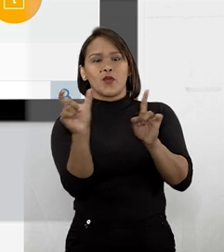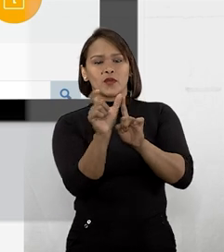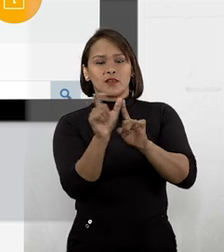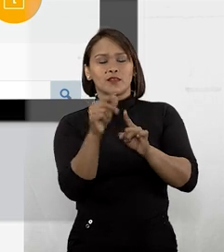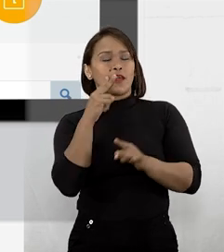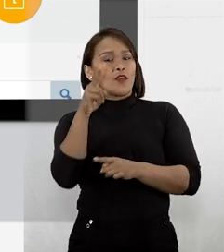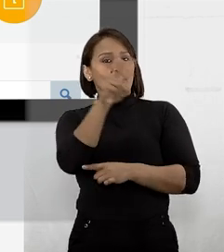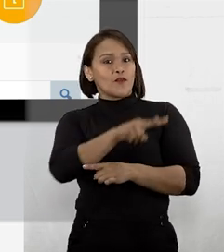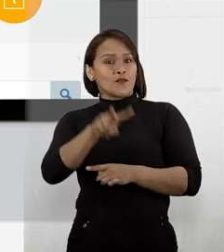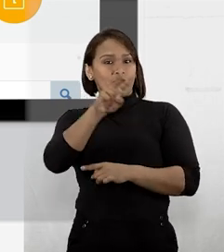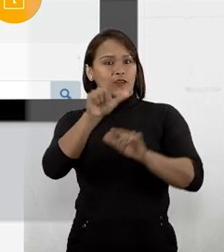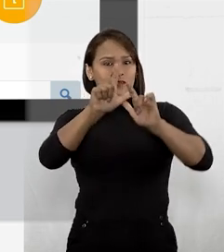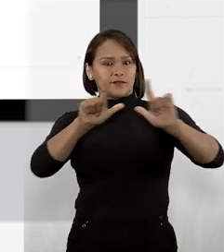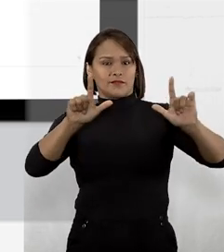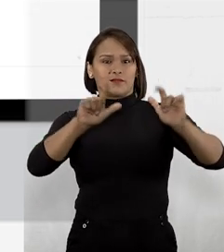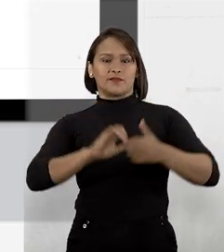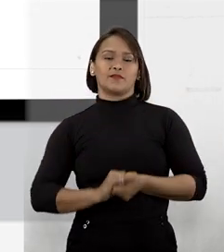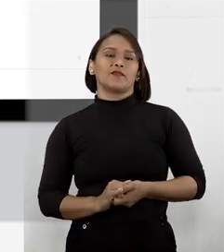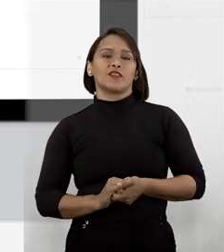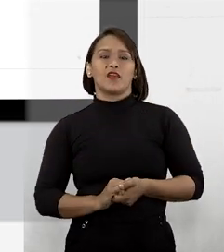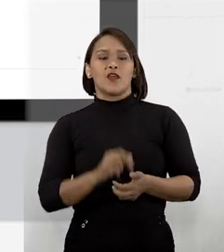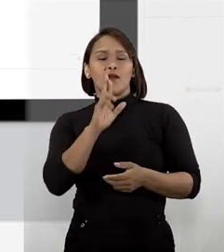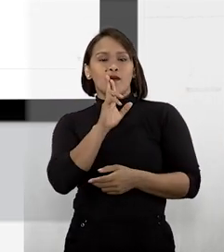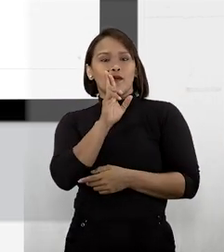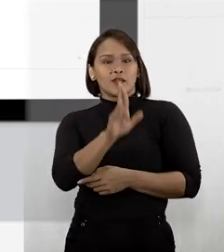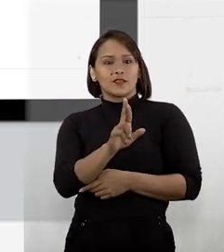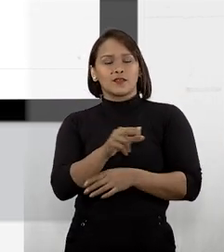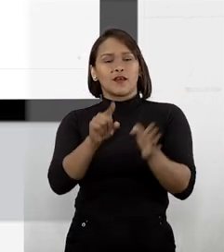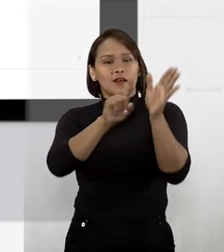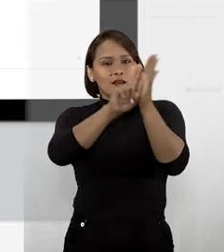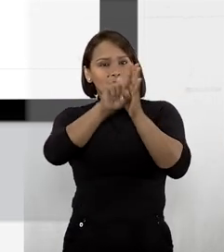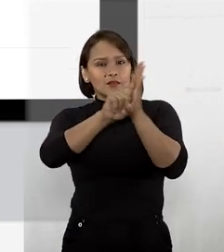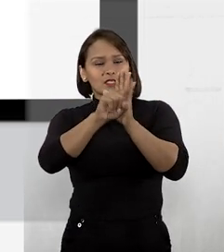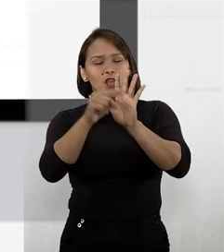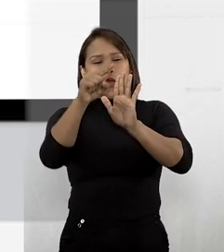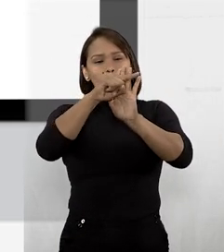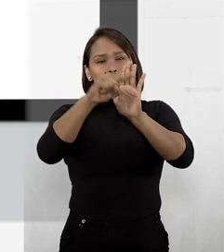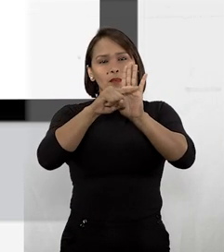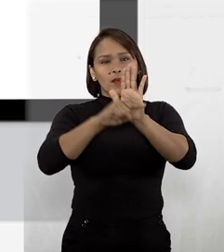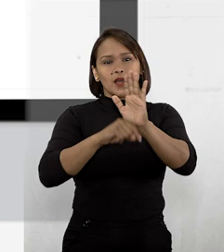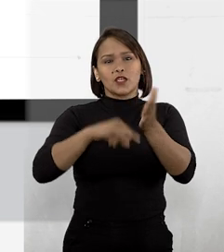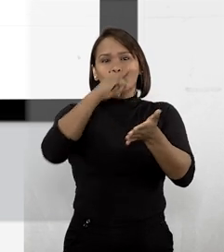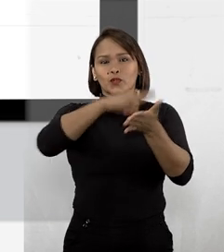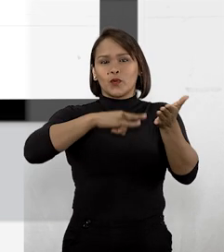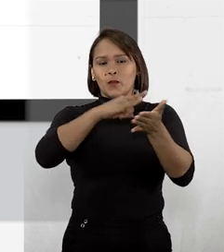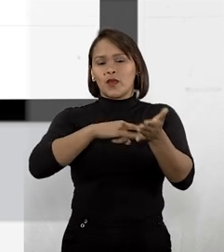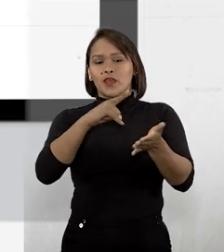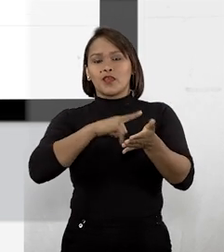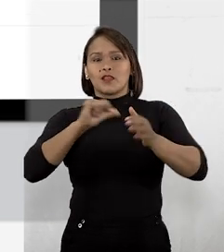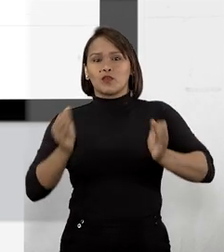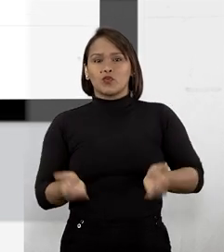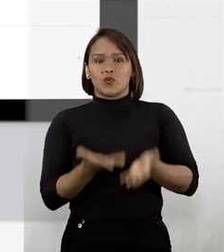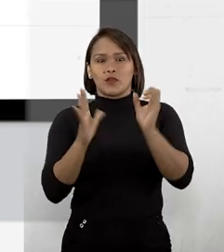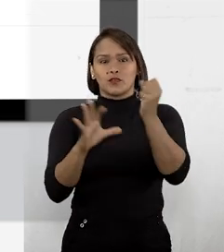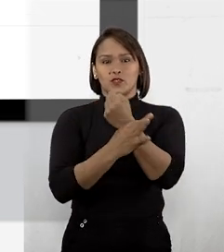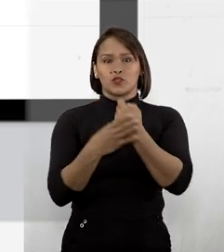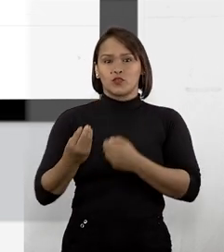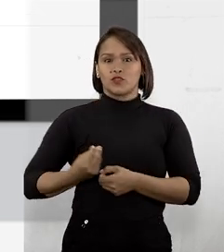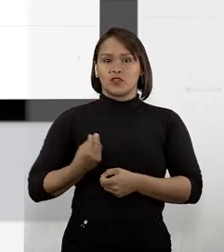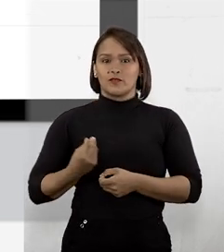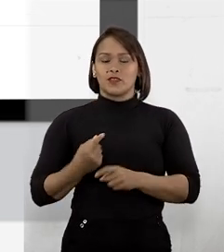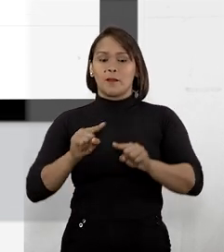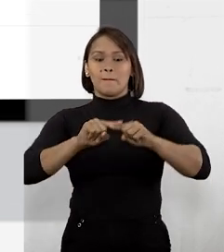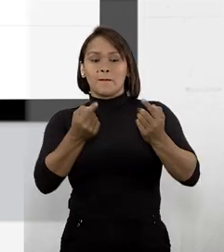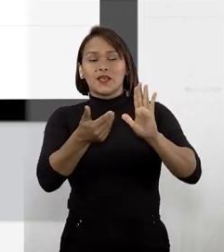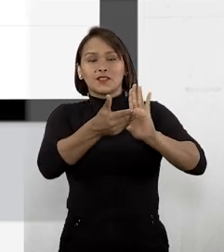vê na tela. Como resultado, a pesquisa trará documentos que possuem a expressão seguro de vida,